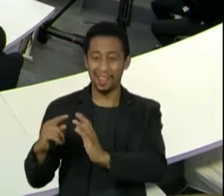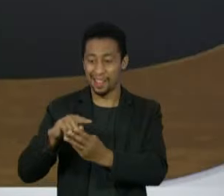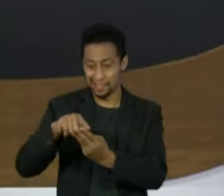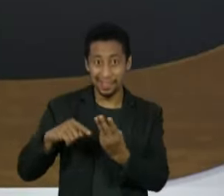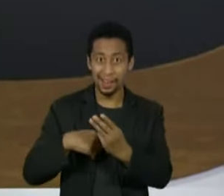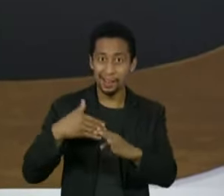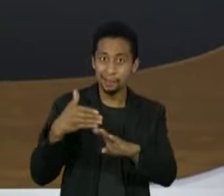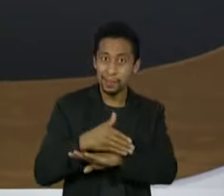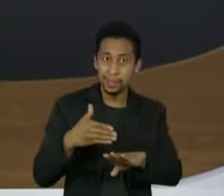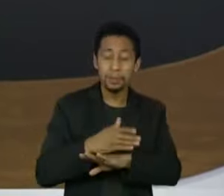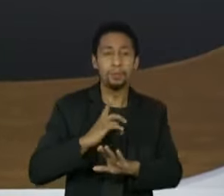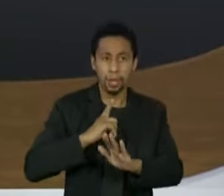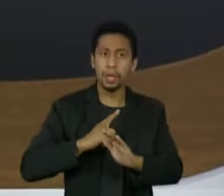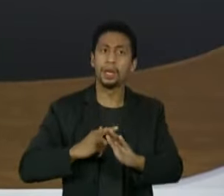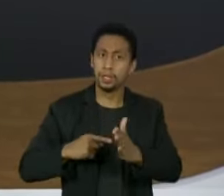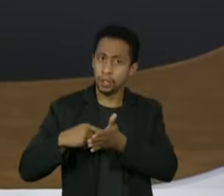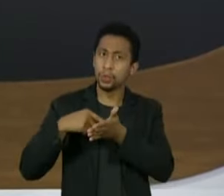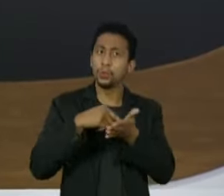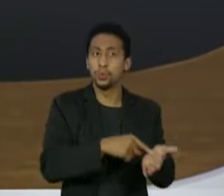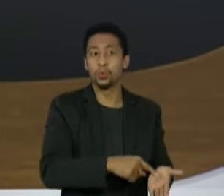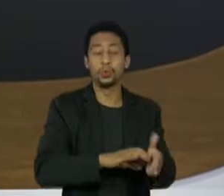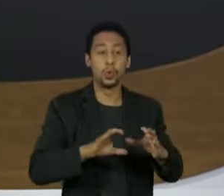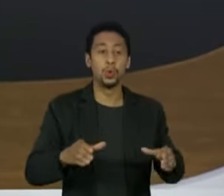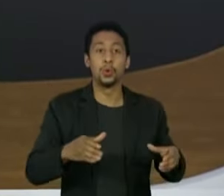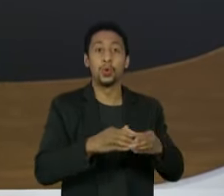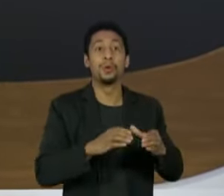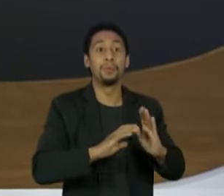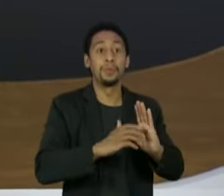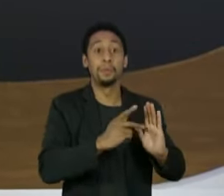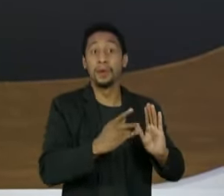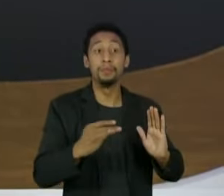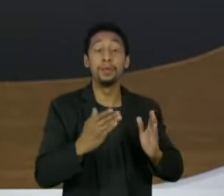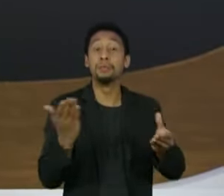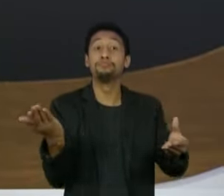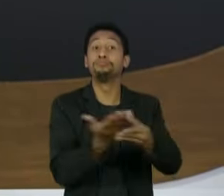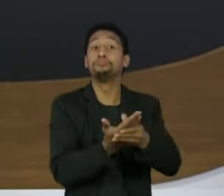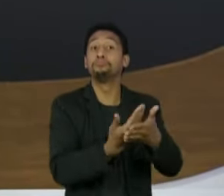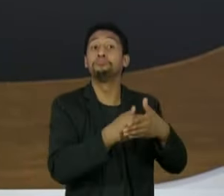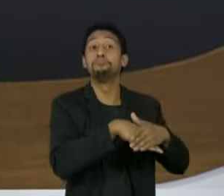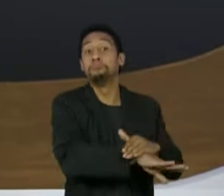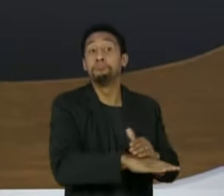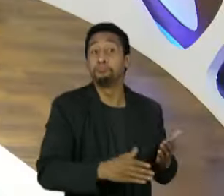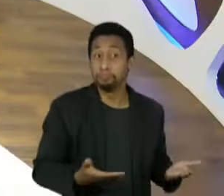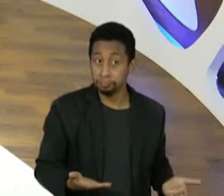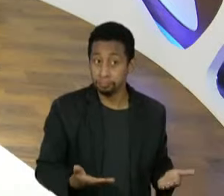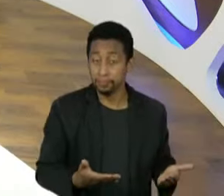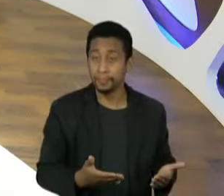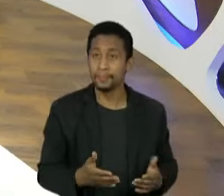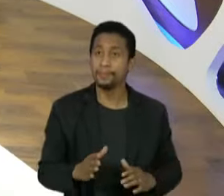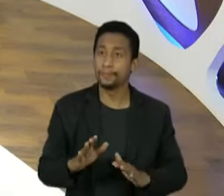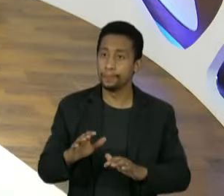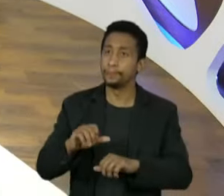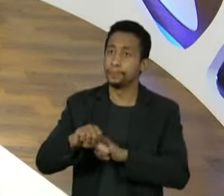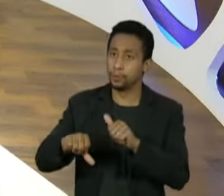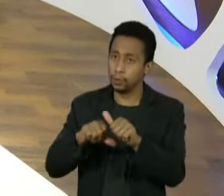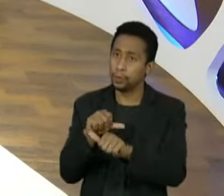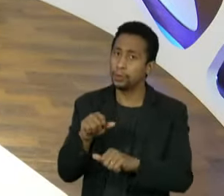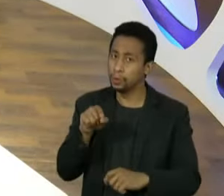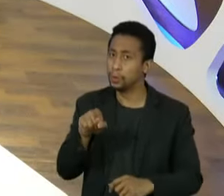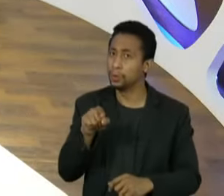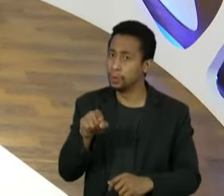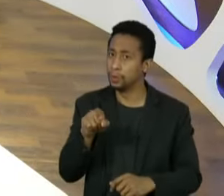específica sobre o partido tal do quadrilhão do PP, houve um arquivamento. Você teve uma mudança de configuração.